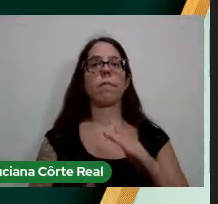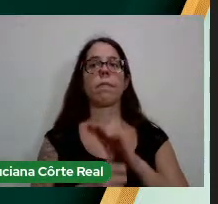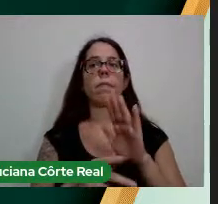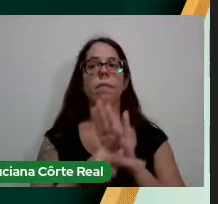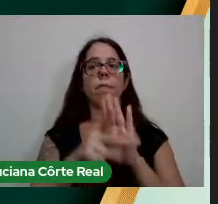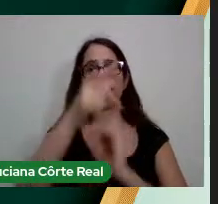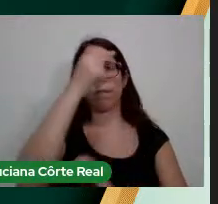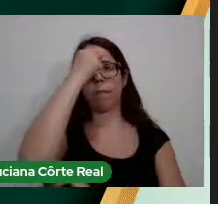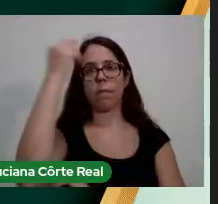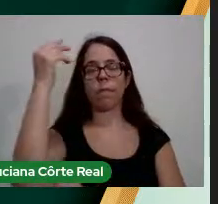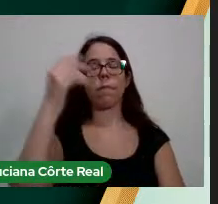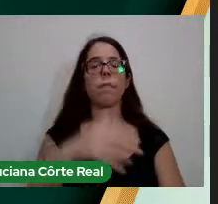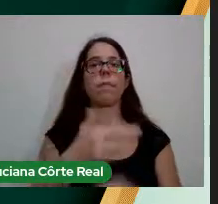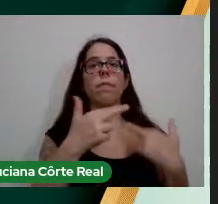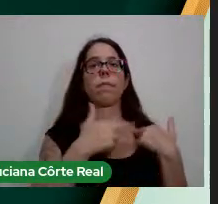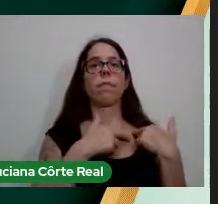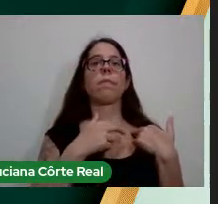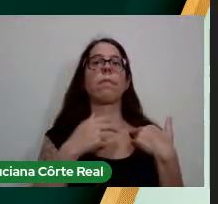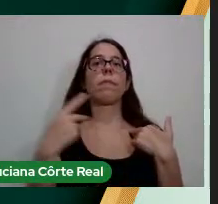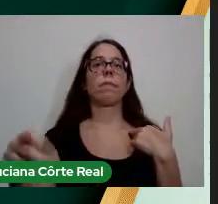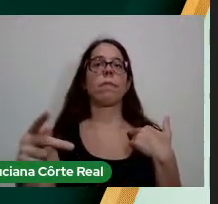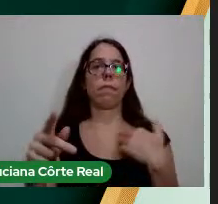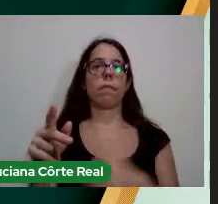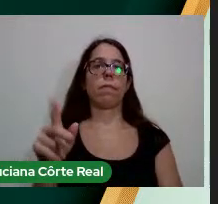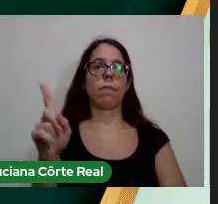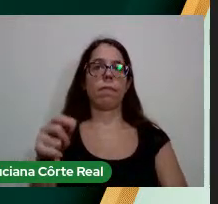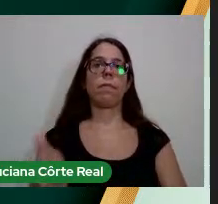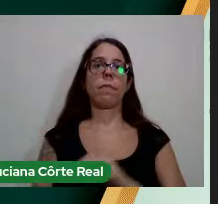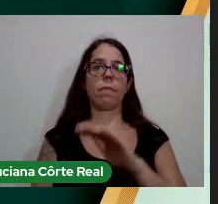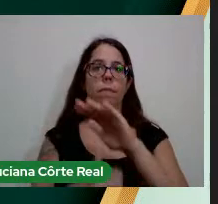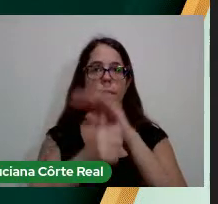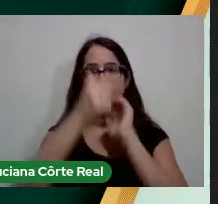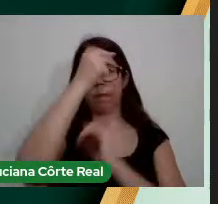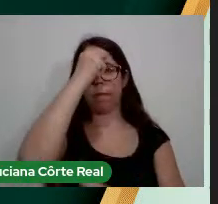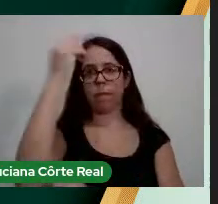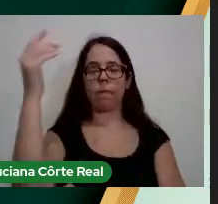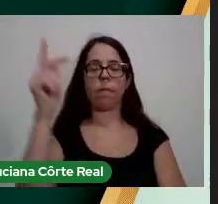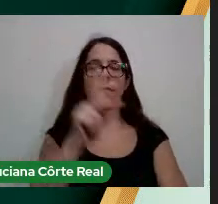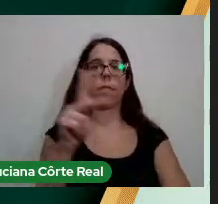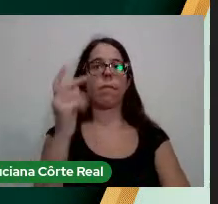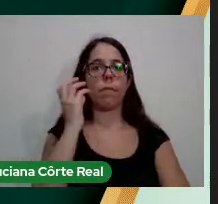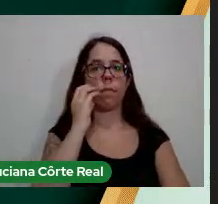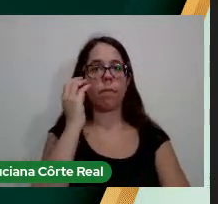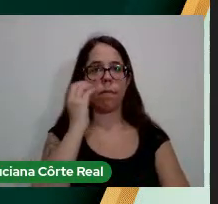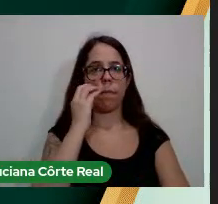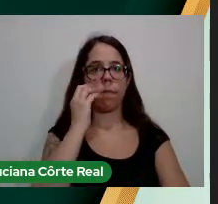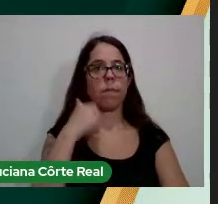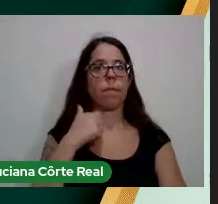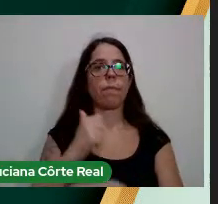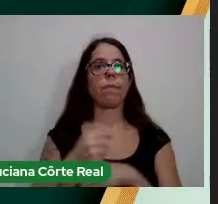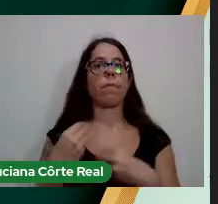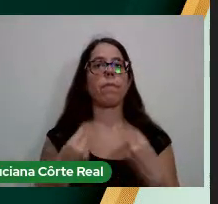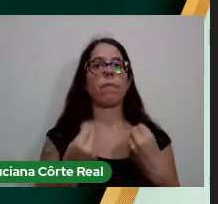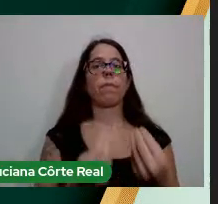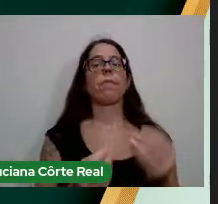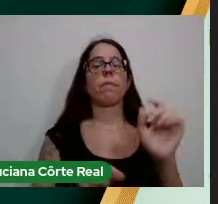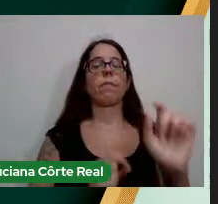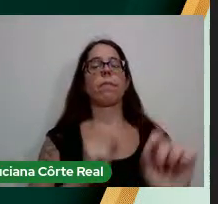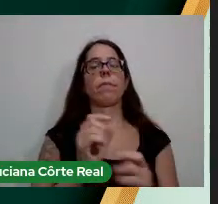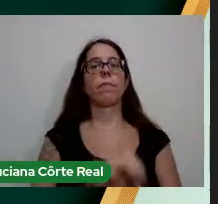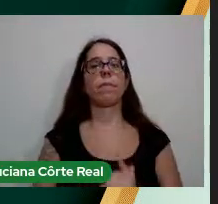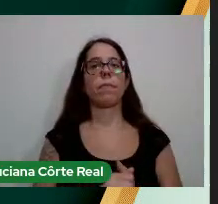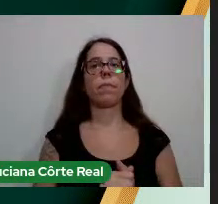graduação Por delegação do senhor Reitor da Universidade Federal do Pampa Professor Robert Reine Ribeiro Jorge